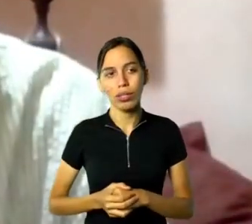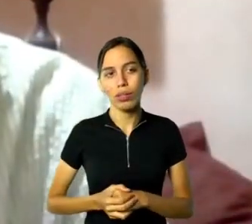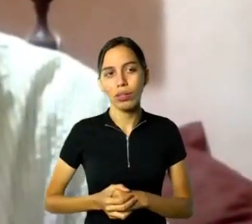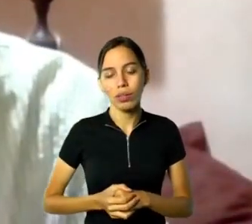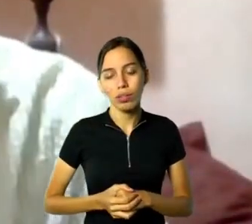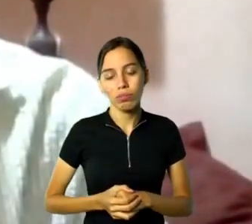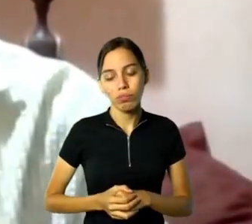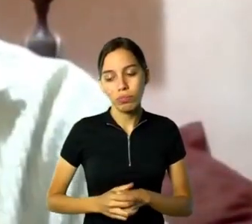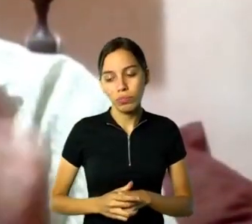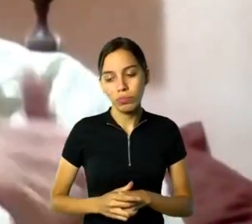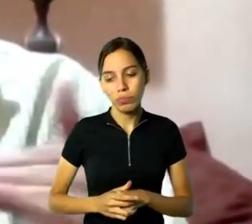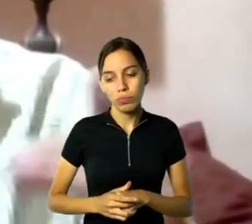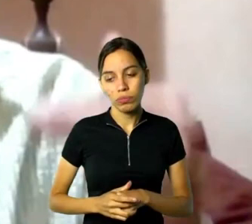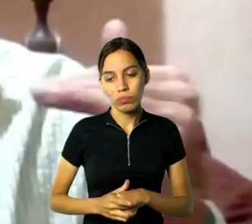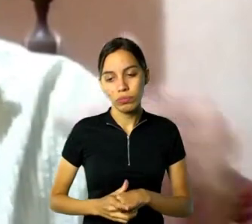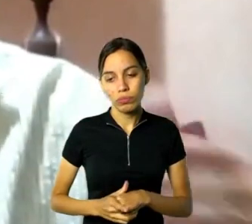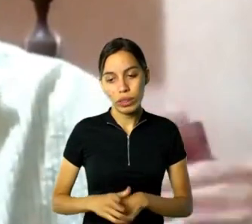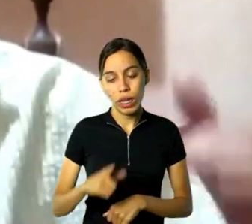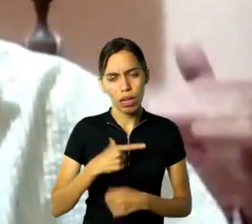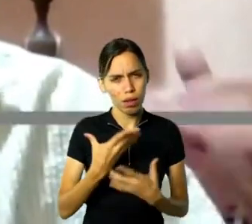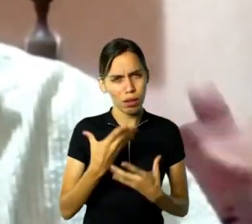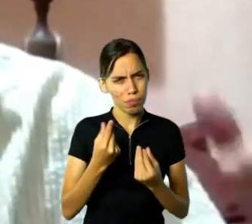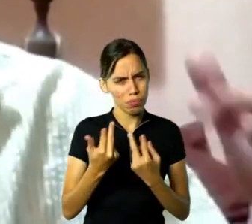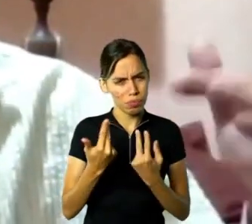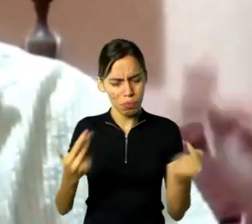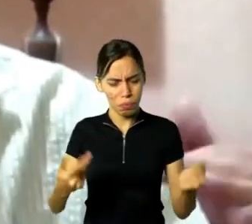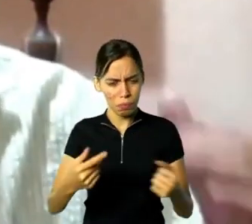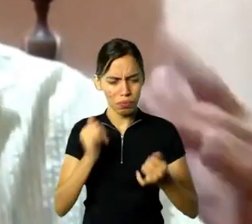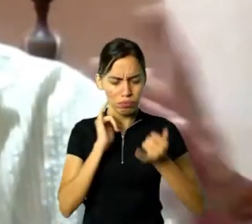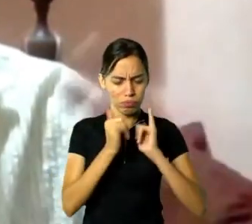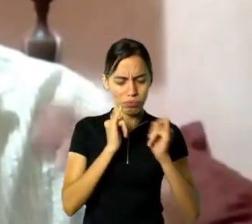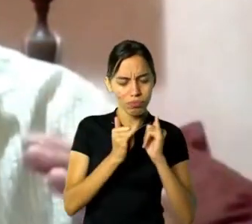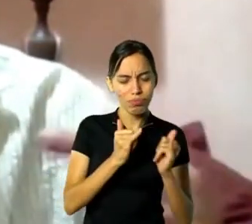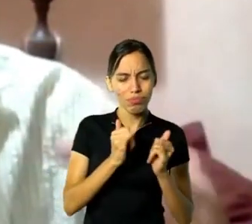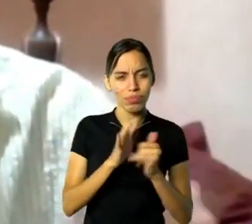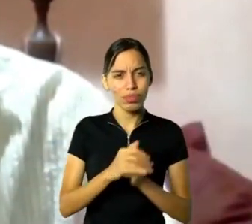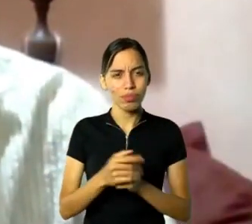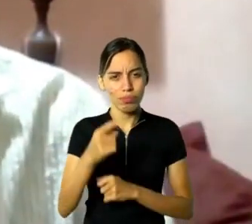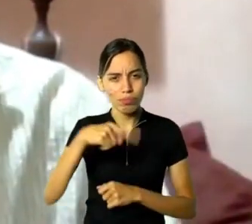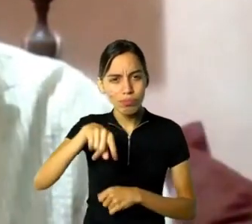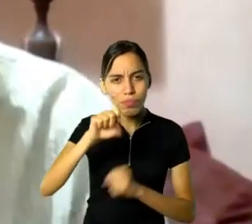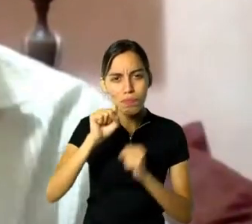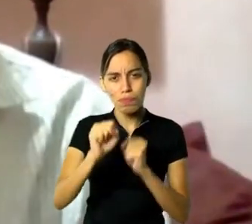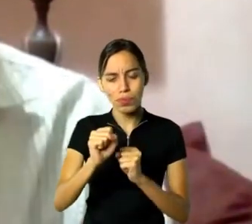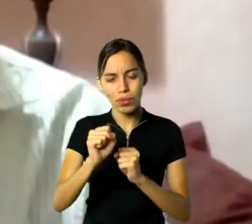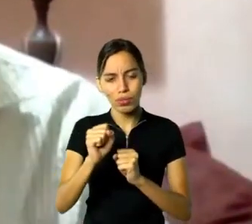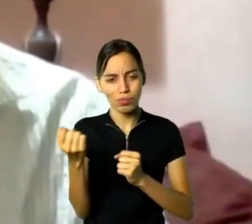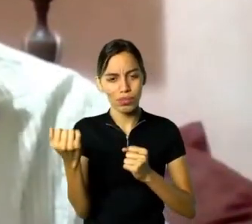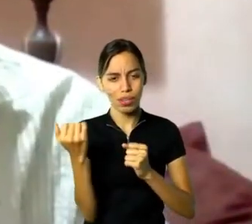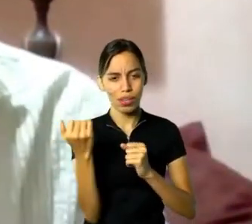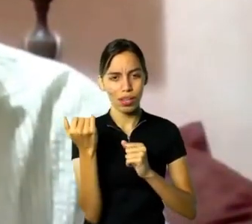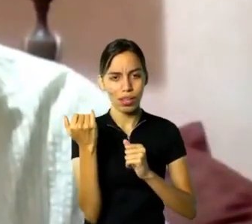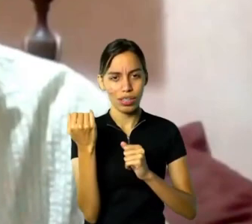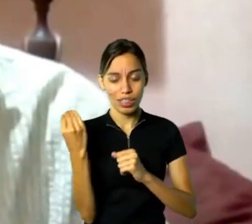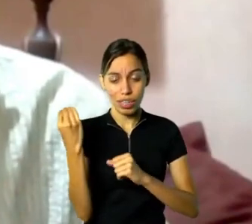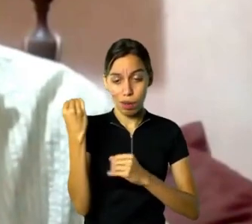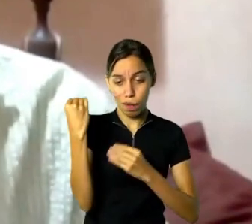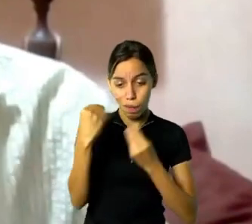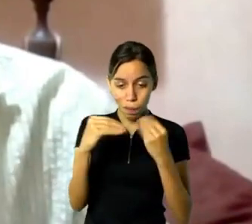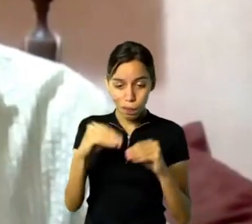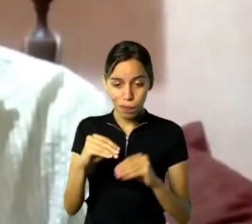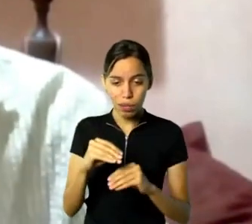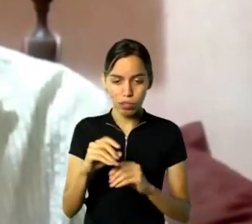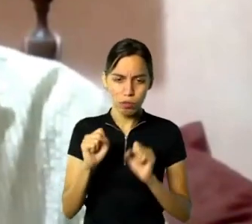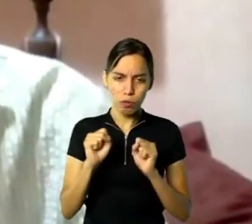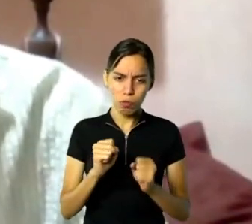camadas de informações que você pode dar, que podem enriquecer o texto, mas você tem que saber fazer isso de uma forma também,